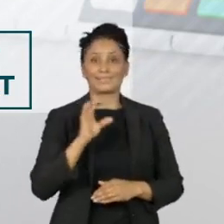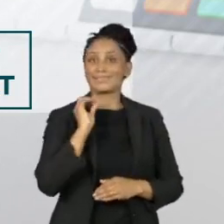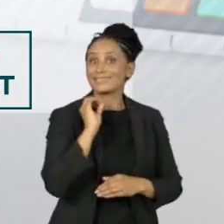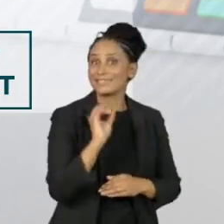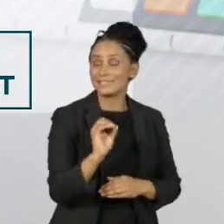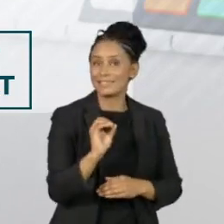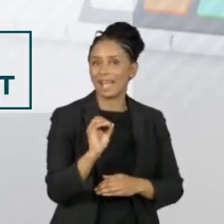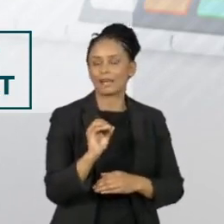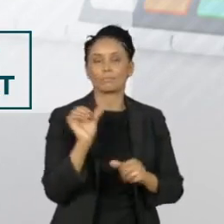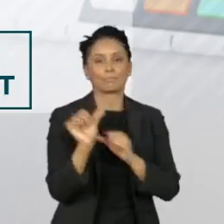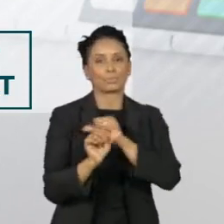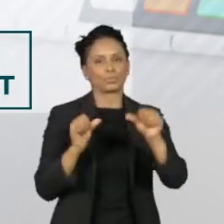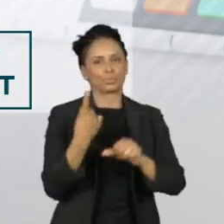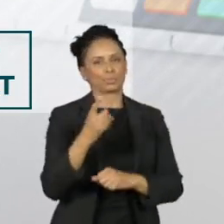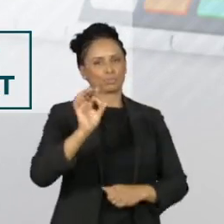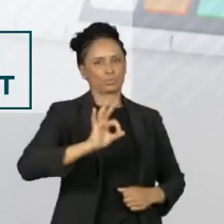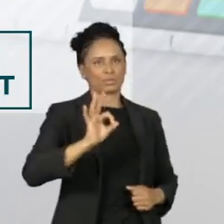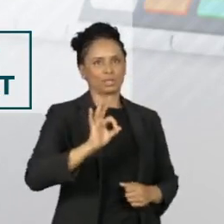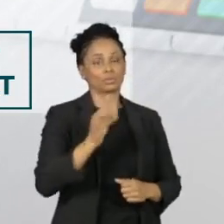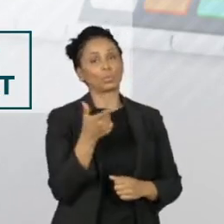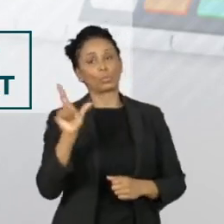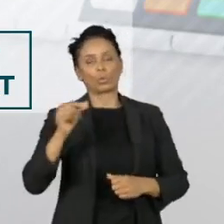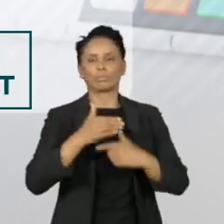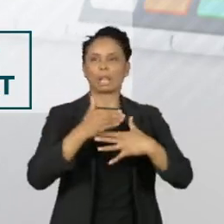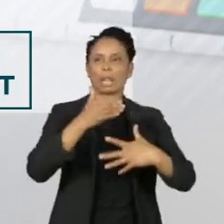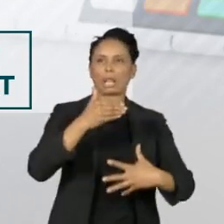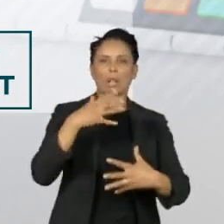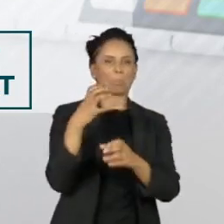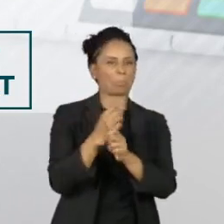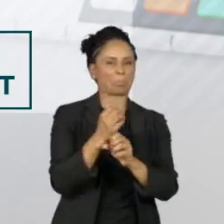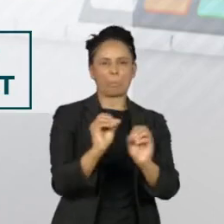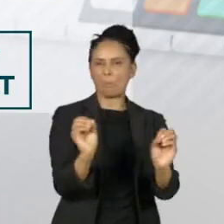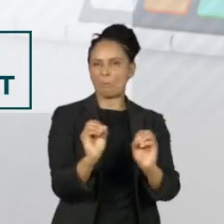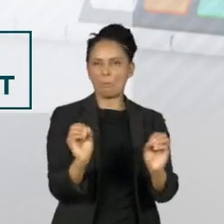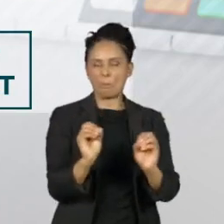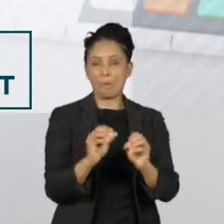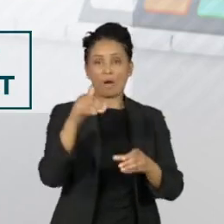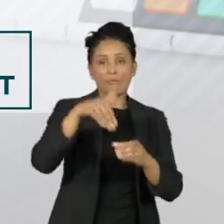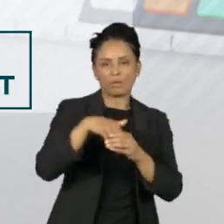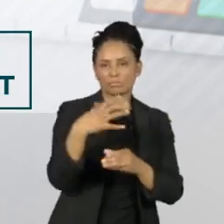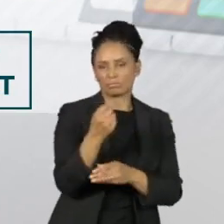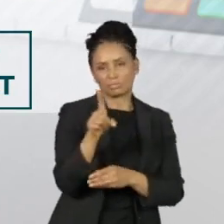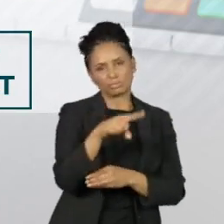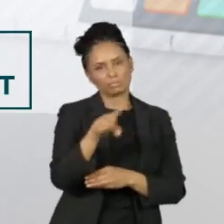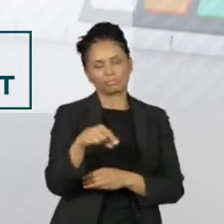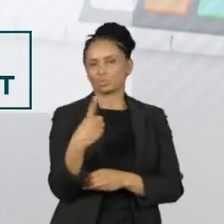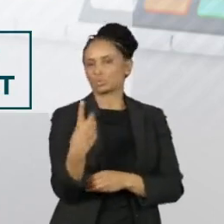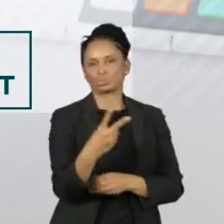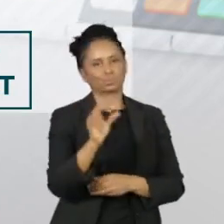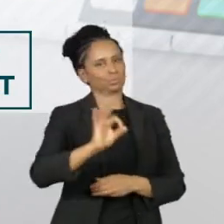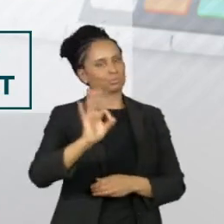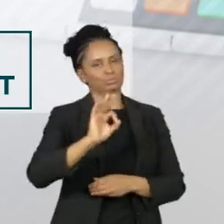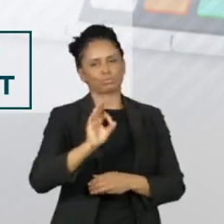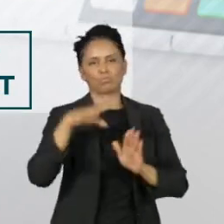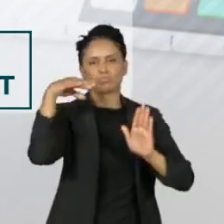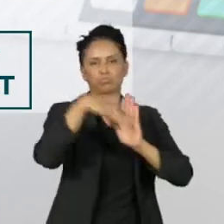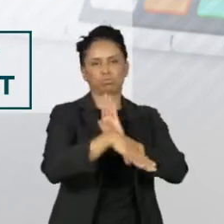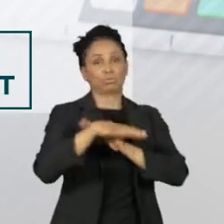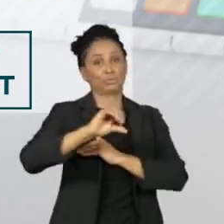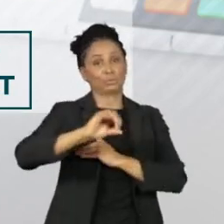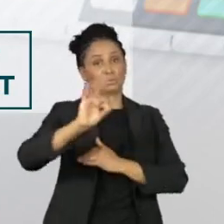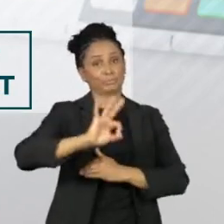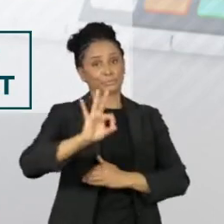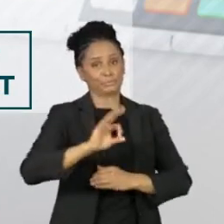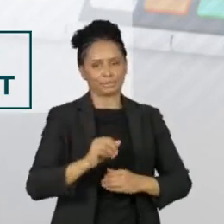passou para 1%. Os outros candidatos não pontuaram. Votos brancos e nulos eram 12% e caíram para 9.